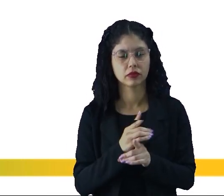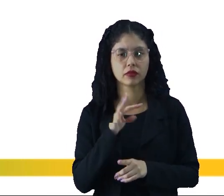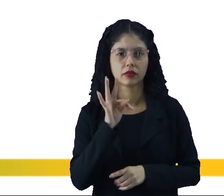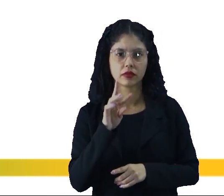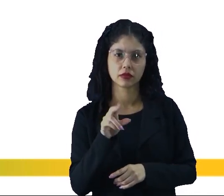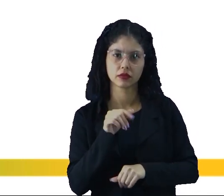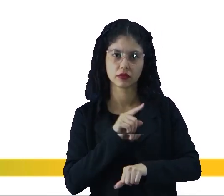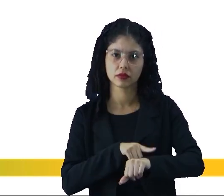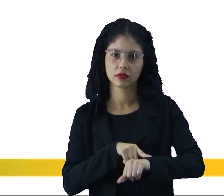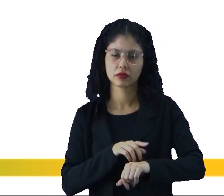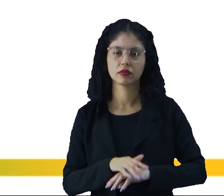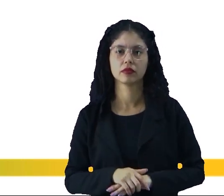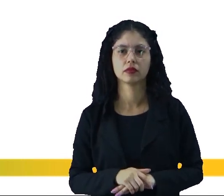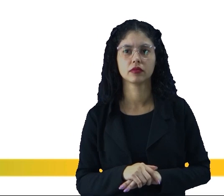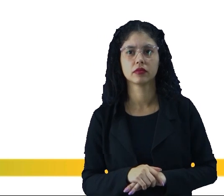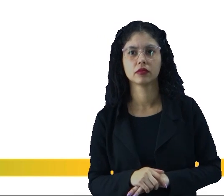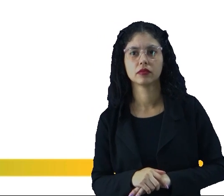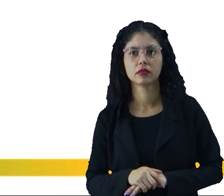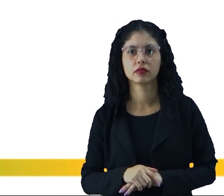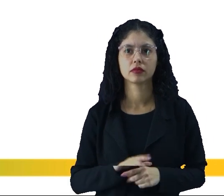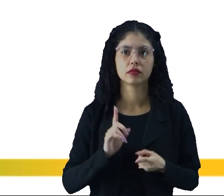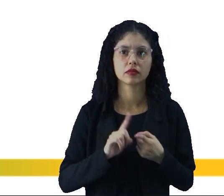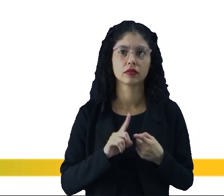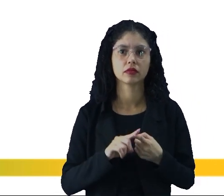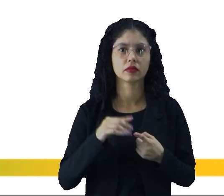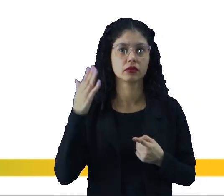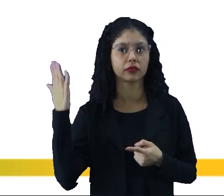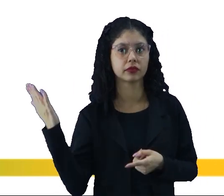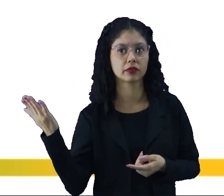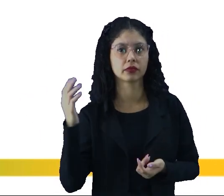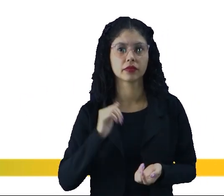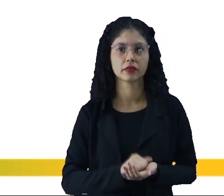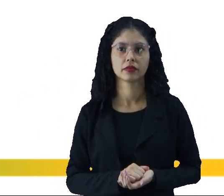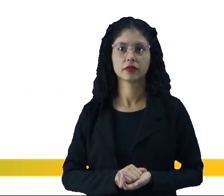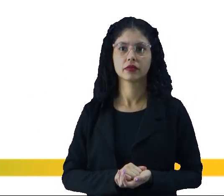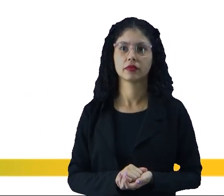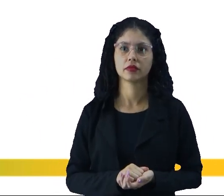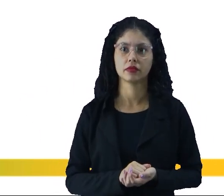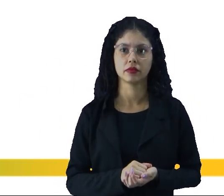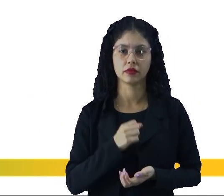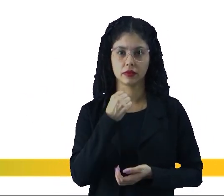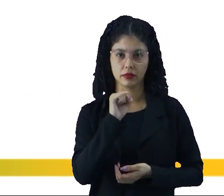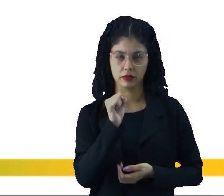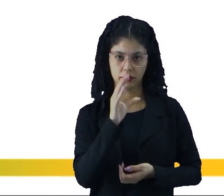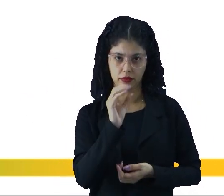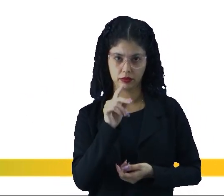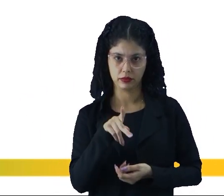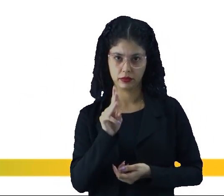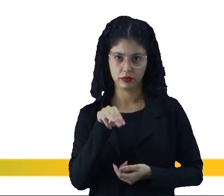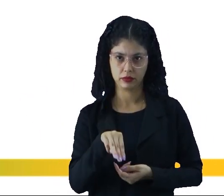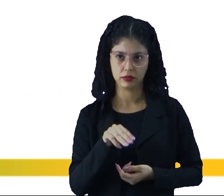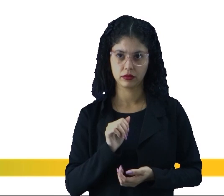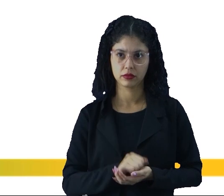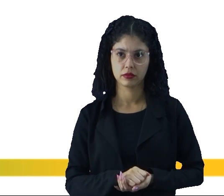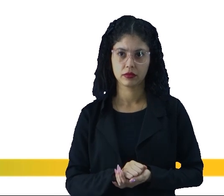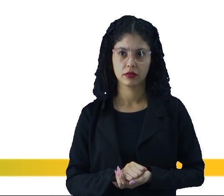tempo que ele vai gastar no primeiro trecho nós temos o seguinte que o delta S vale 80 km